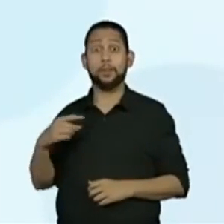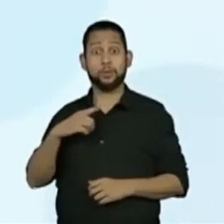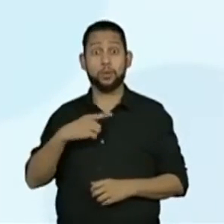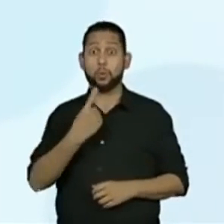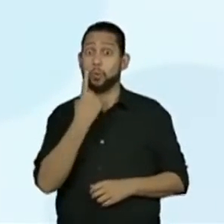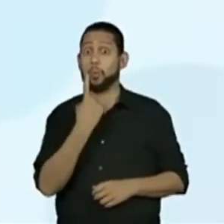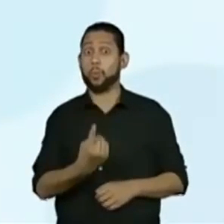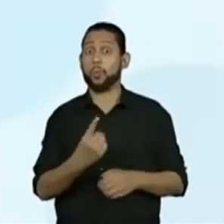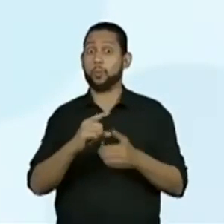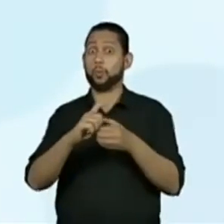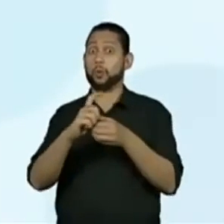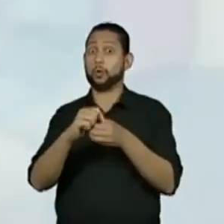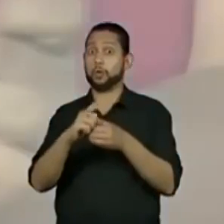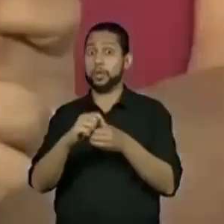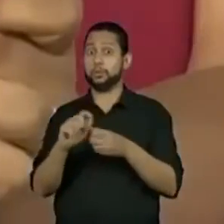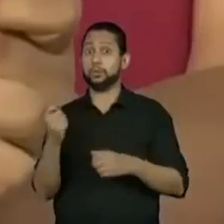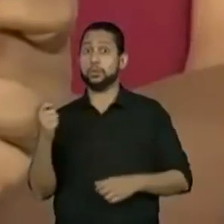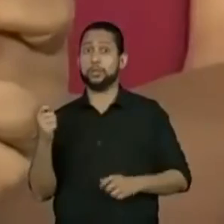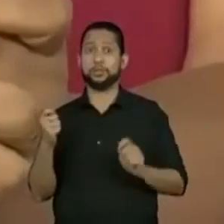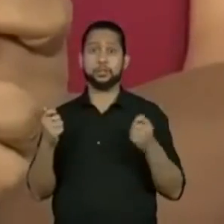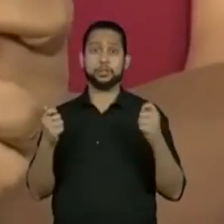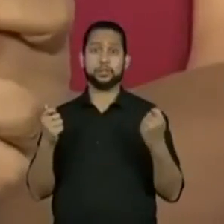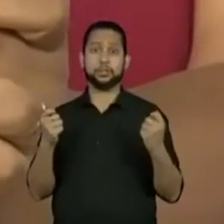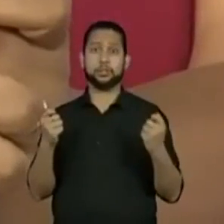Eu tenho um cadeado e duas chaves.